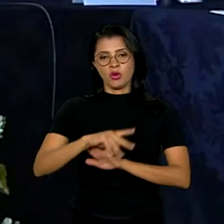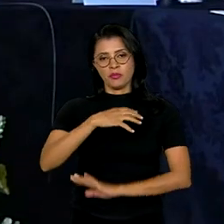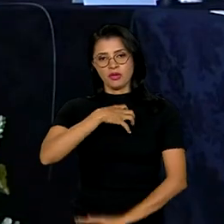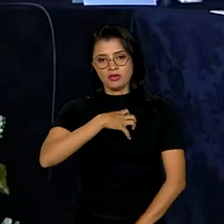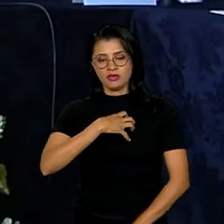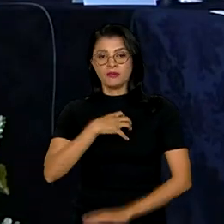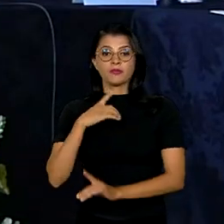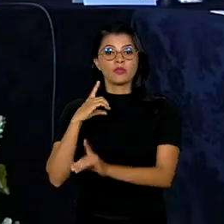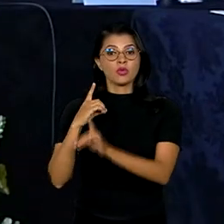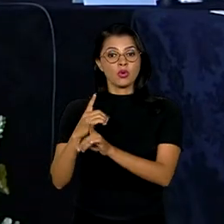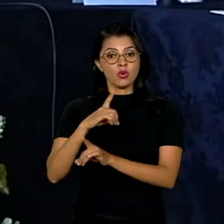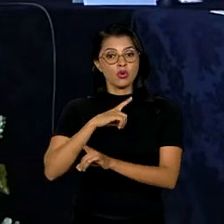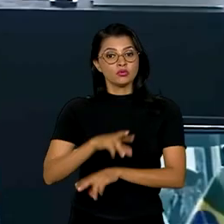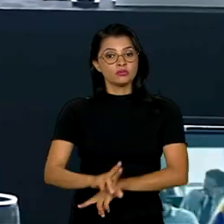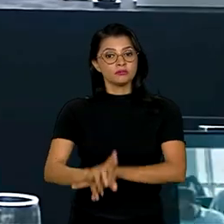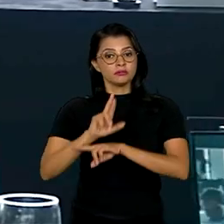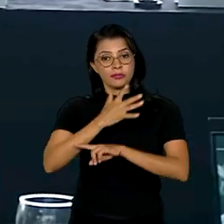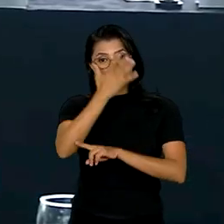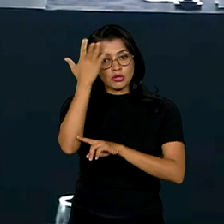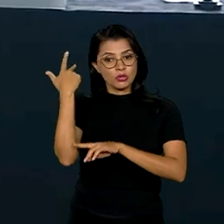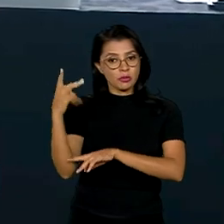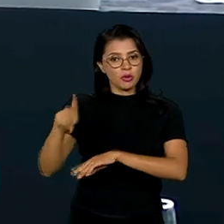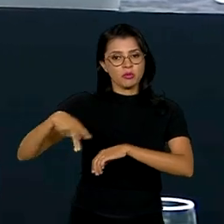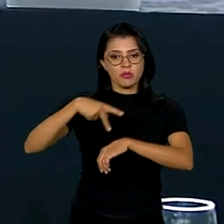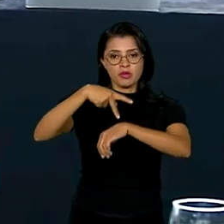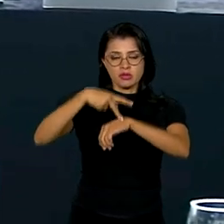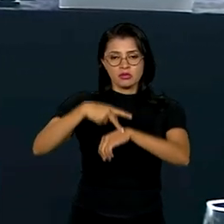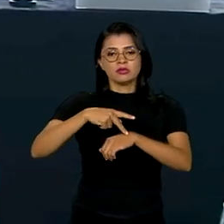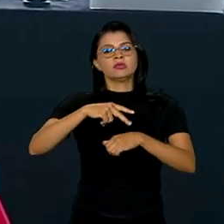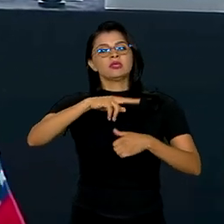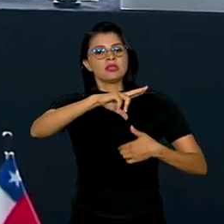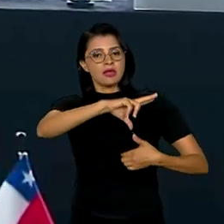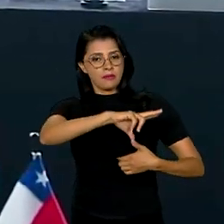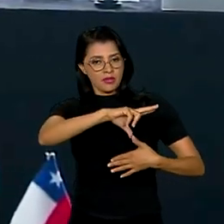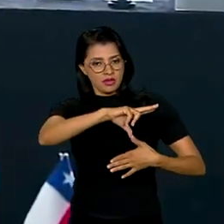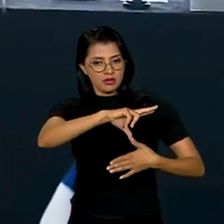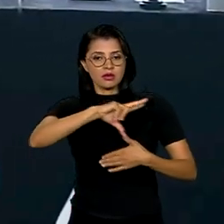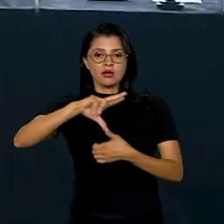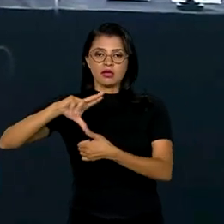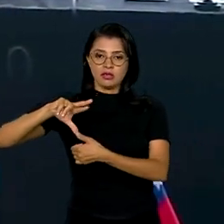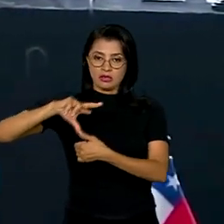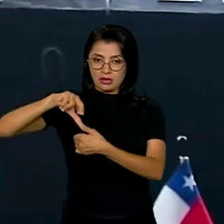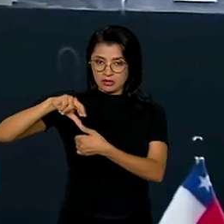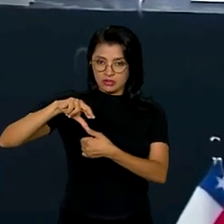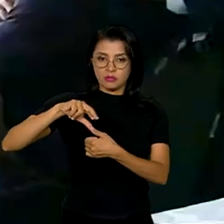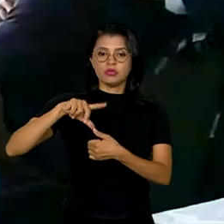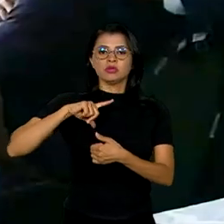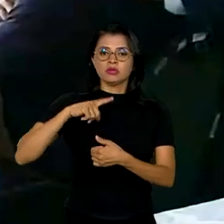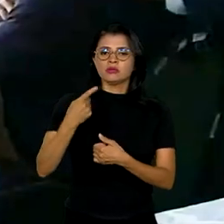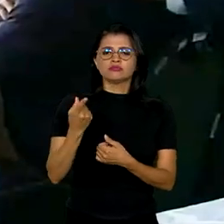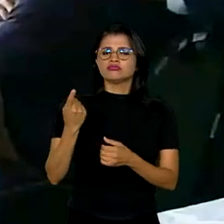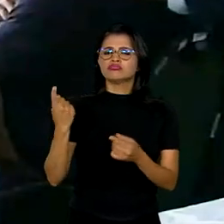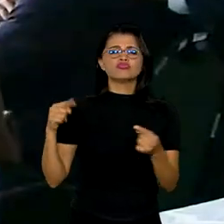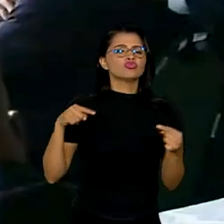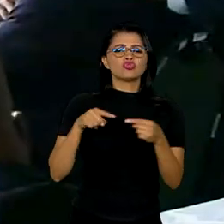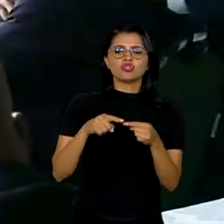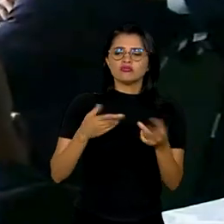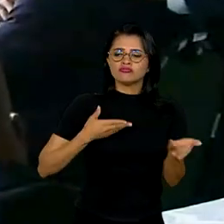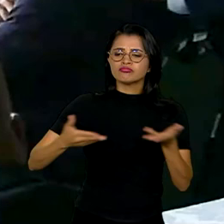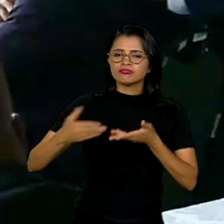encontro reúne representantes dos países da América Latina e do Caribe com o objetivo de trocar